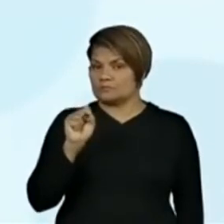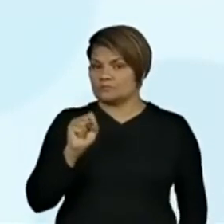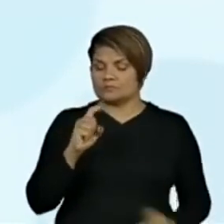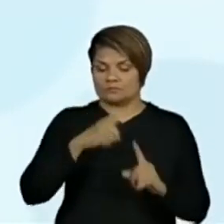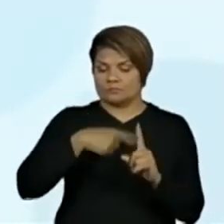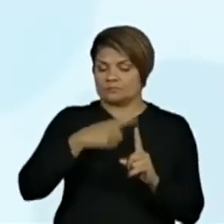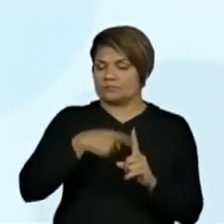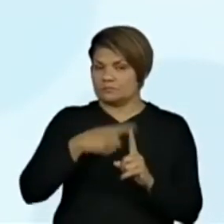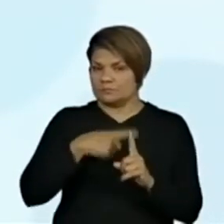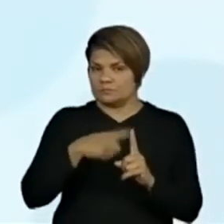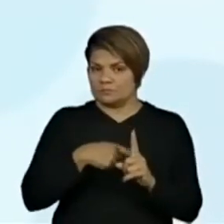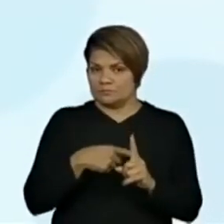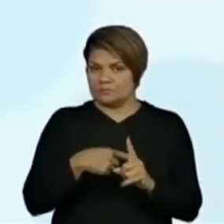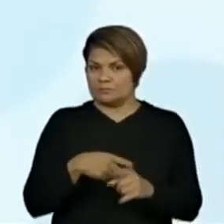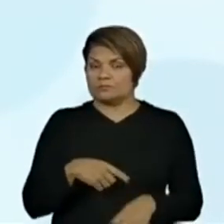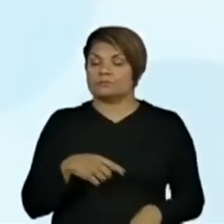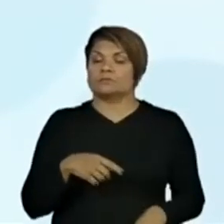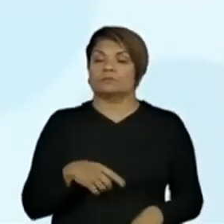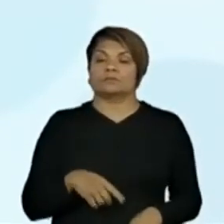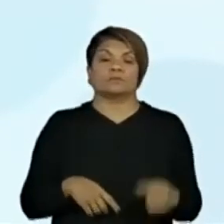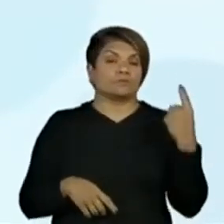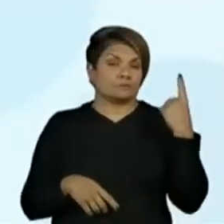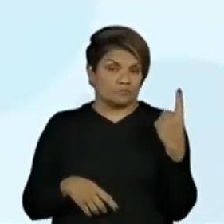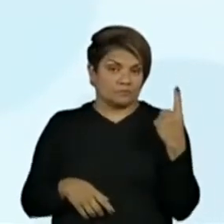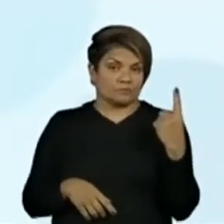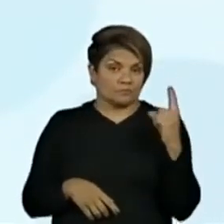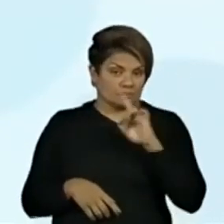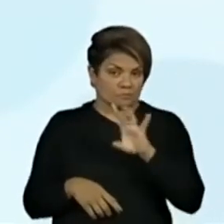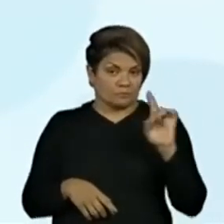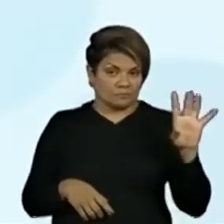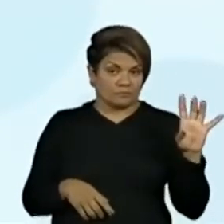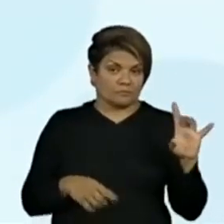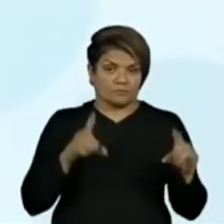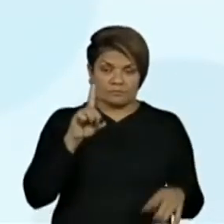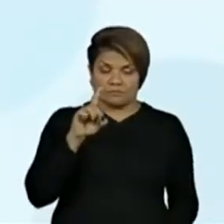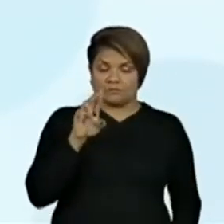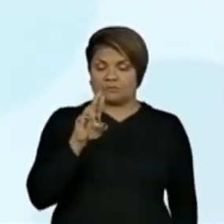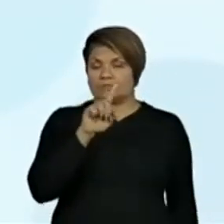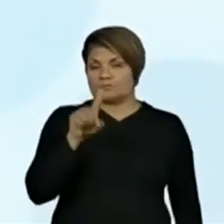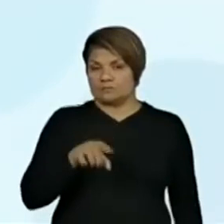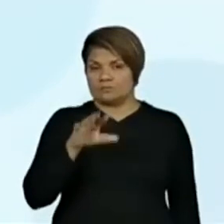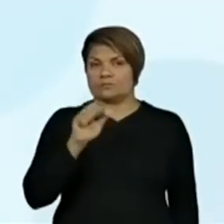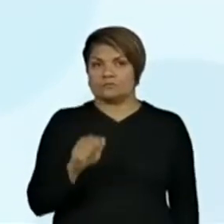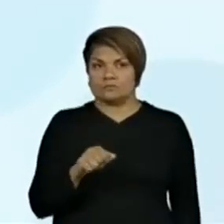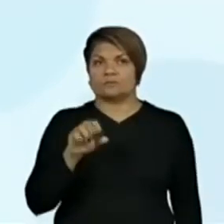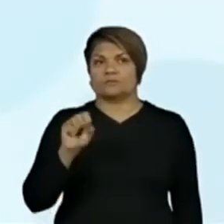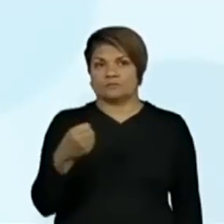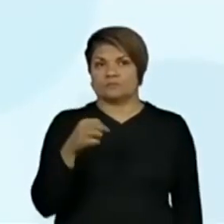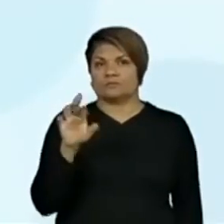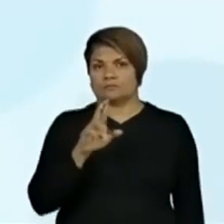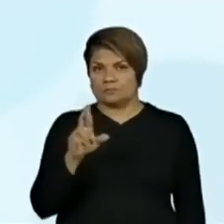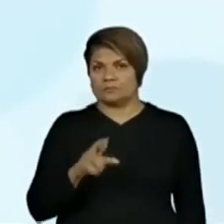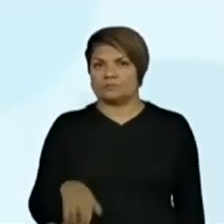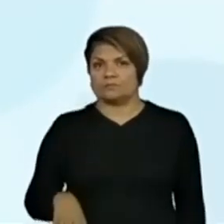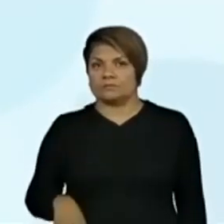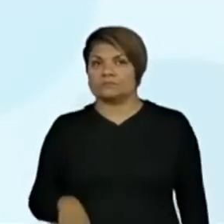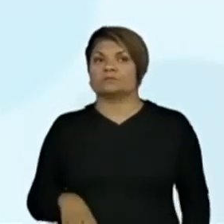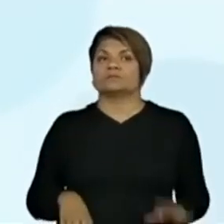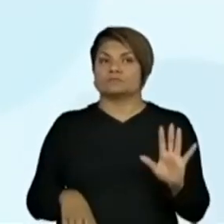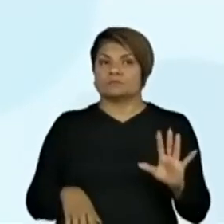a dúzia. E seis maçãs pelo valor de R$ 7,80.